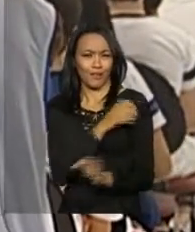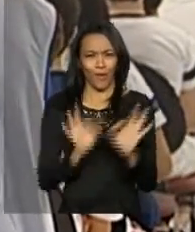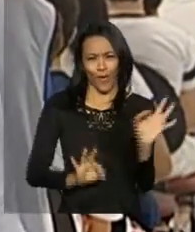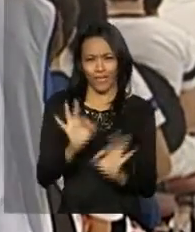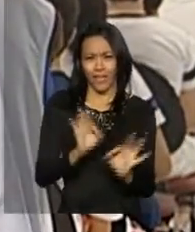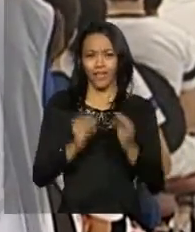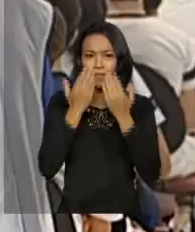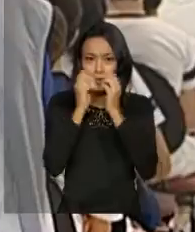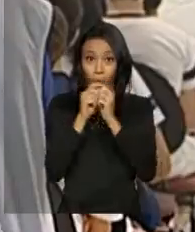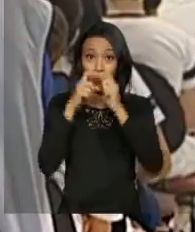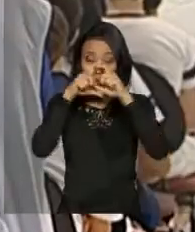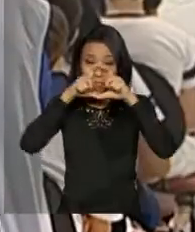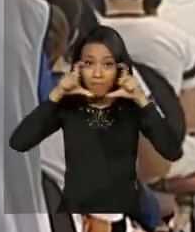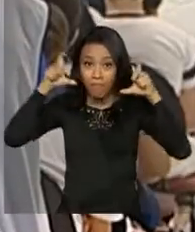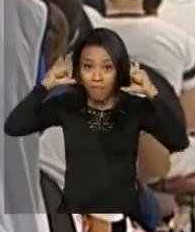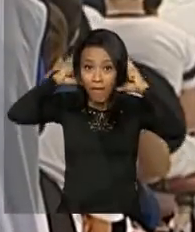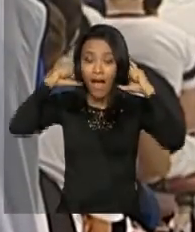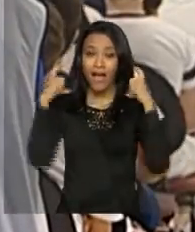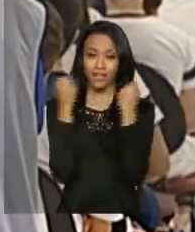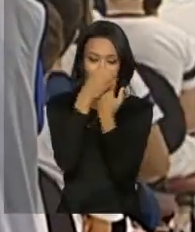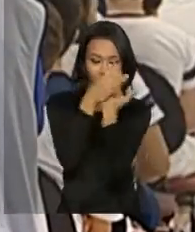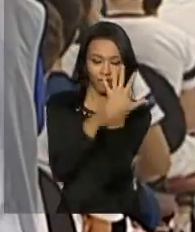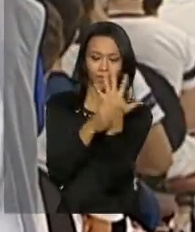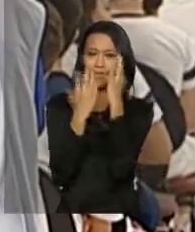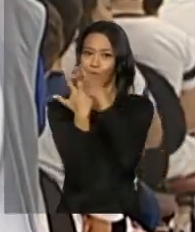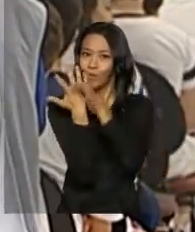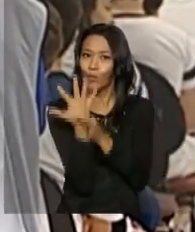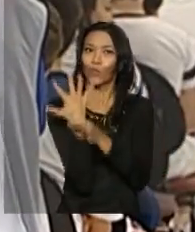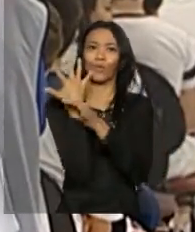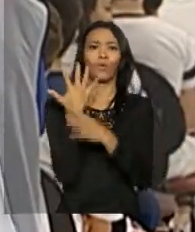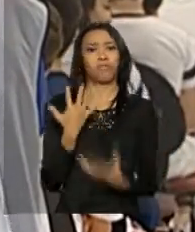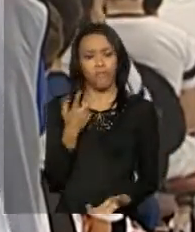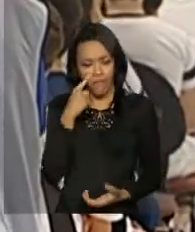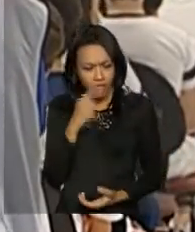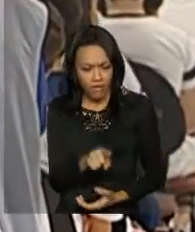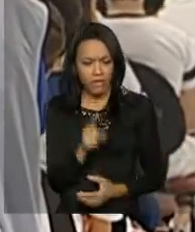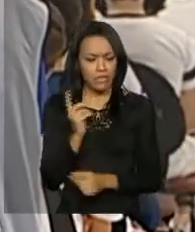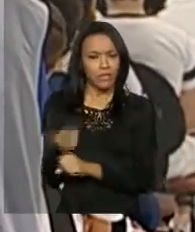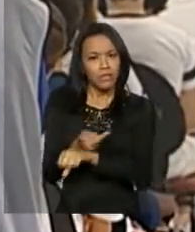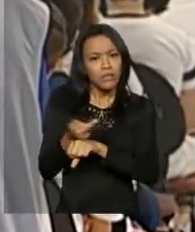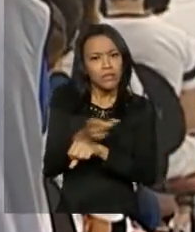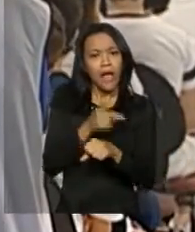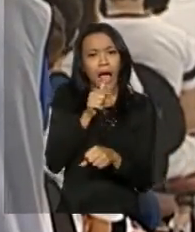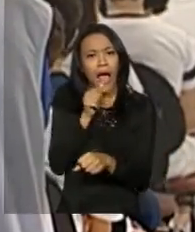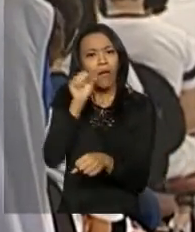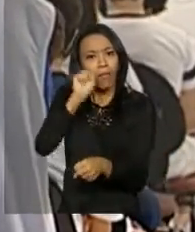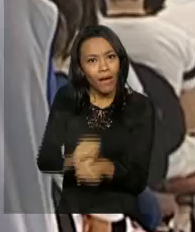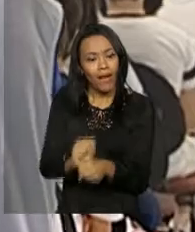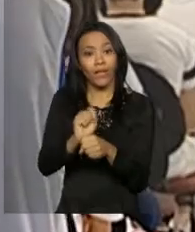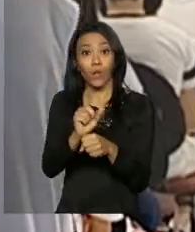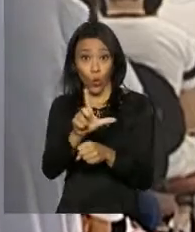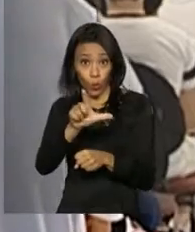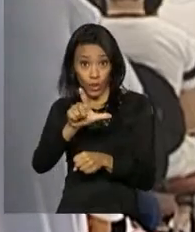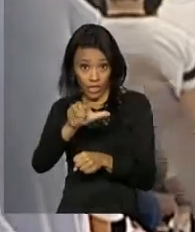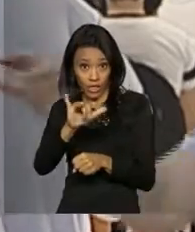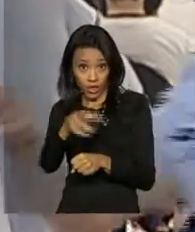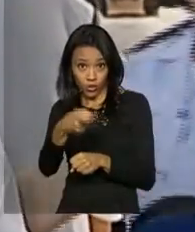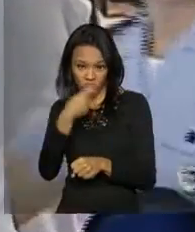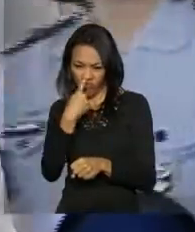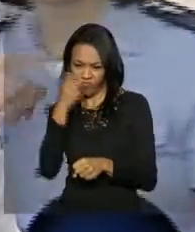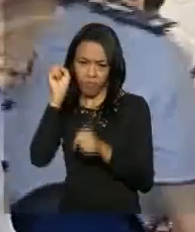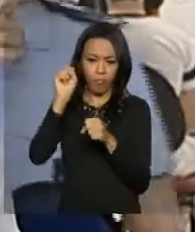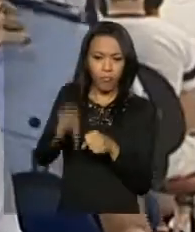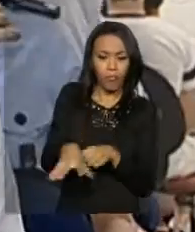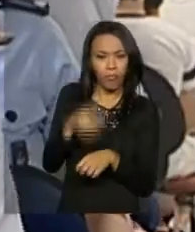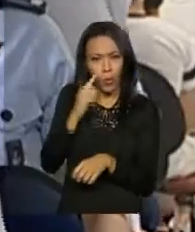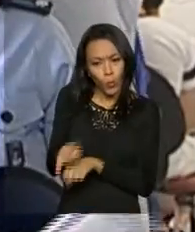máscara, com luva, trabalhando aí para ver se acham alguma água parada, algum lixo jogado que pode acumular água, e eles